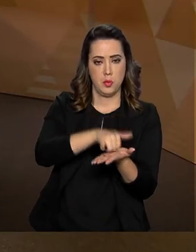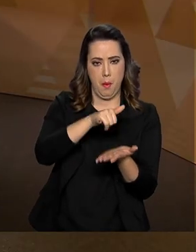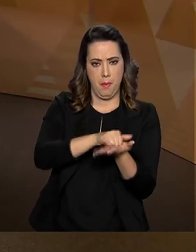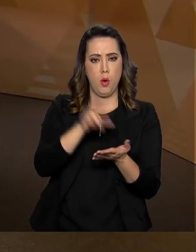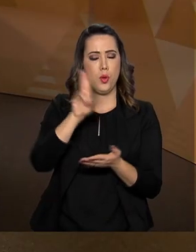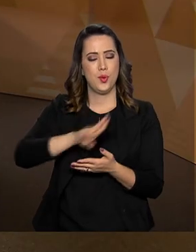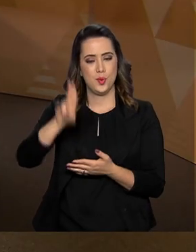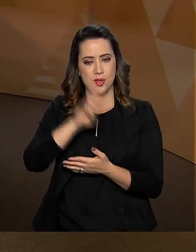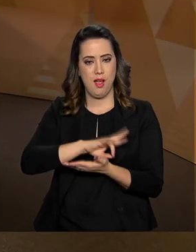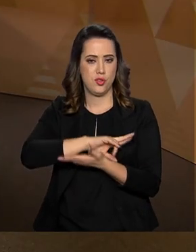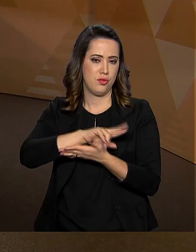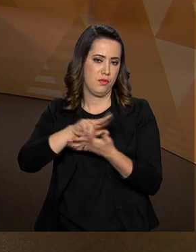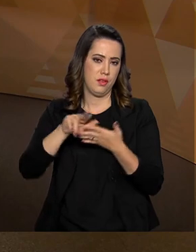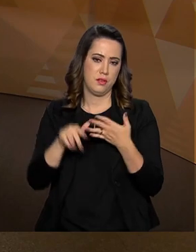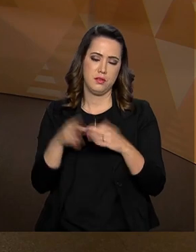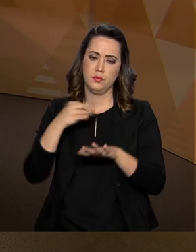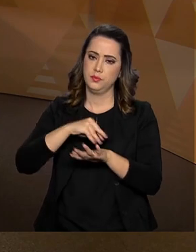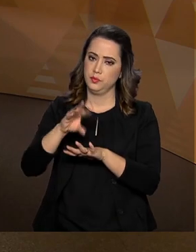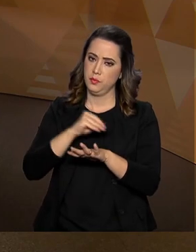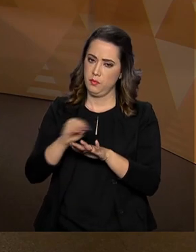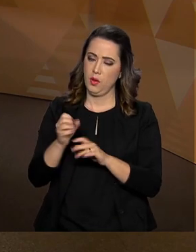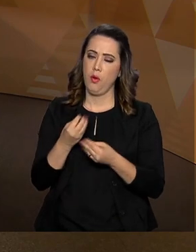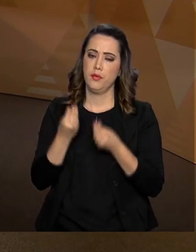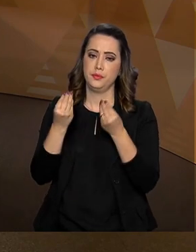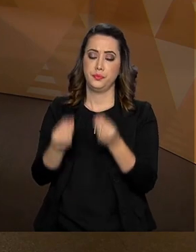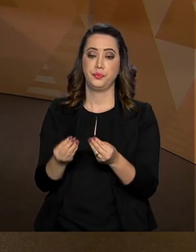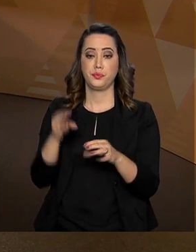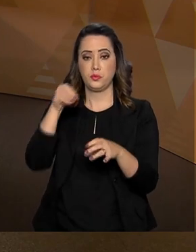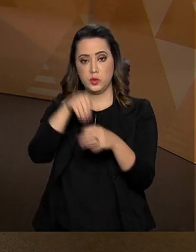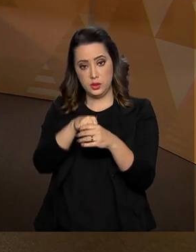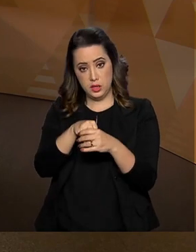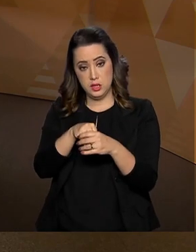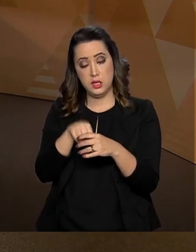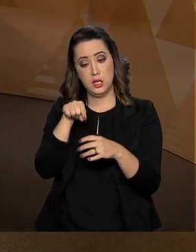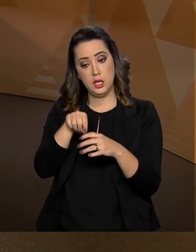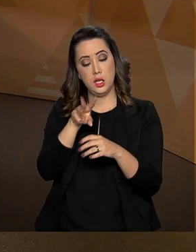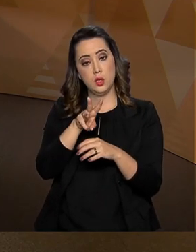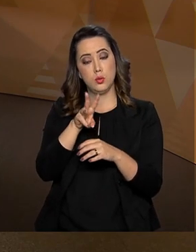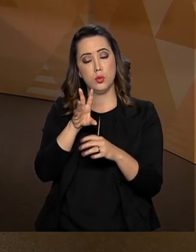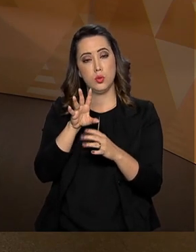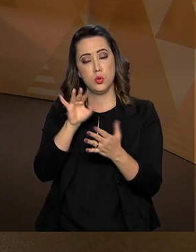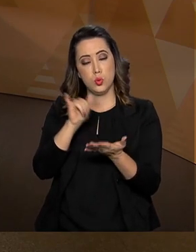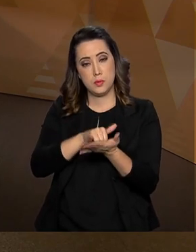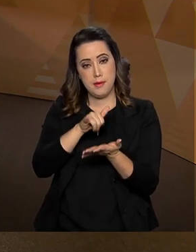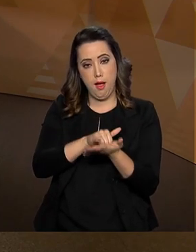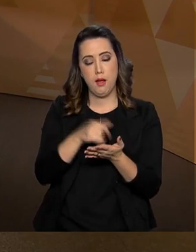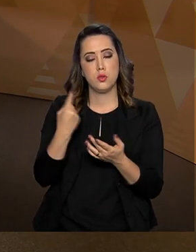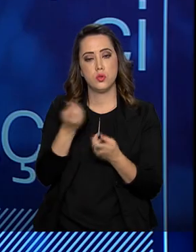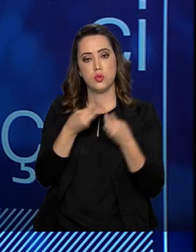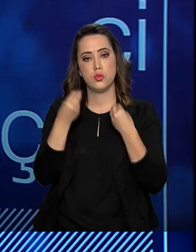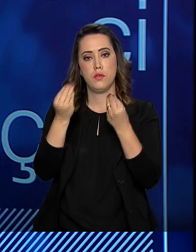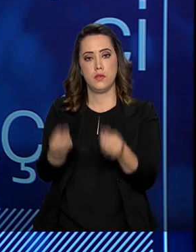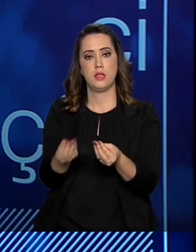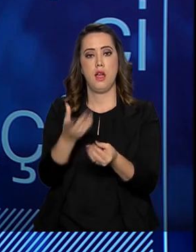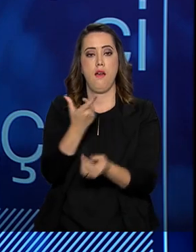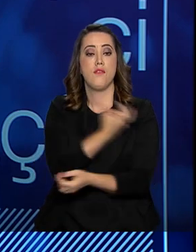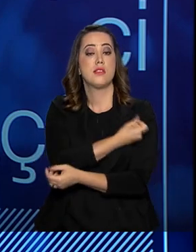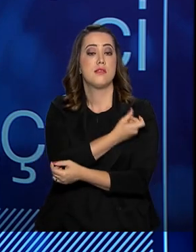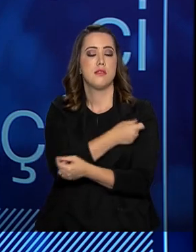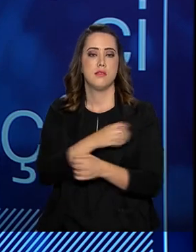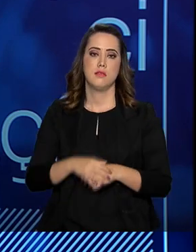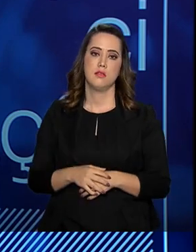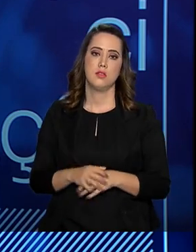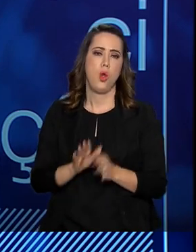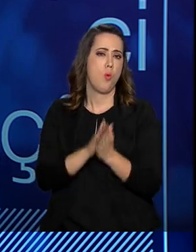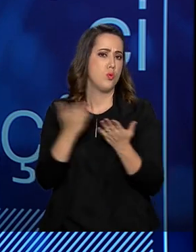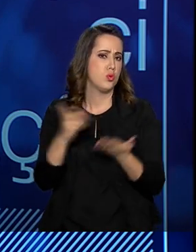já utilizar, tem uma série de informações já disponíveis. E dentro do Meu DigiSus, nós vamos disponibilizar a informação da vacinação. Então,